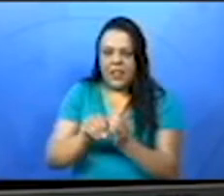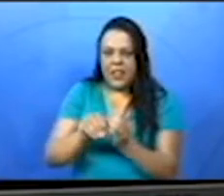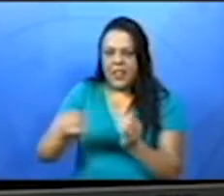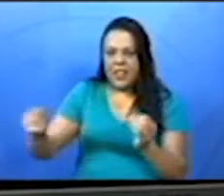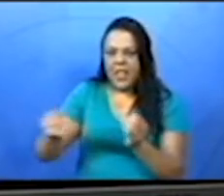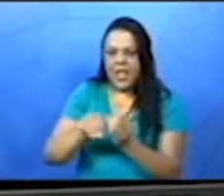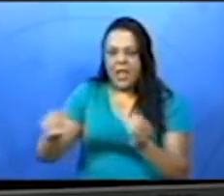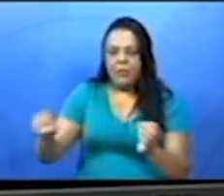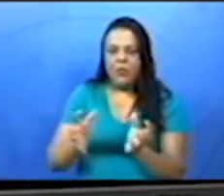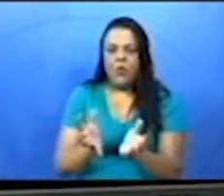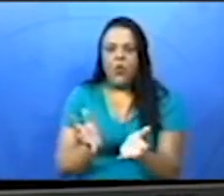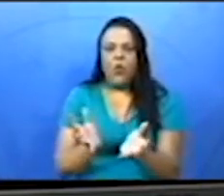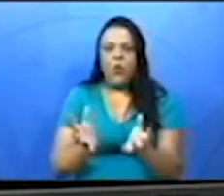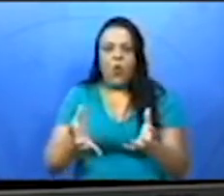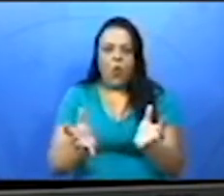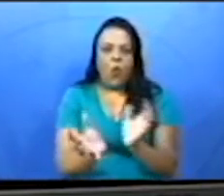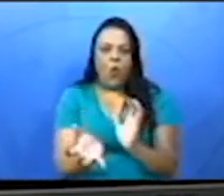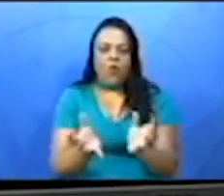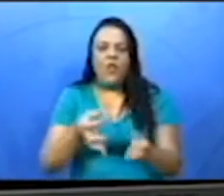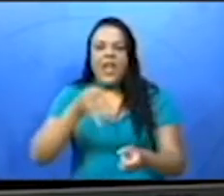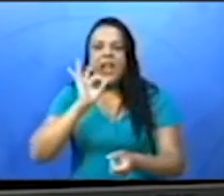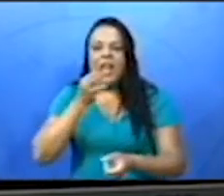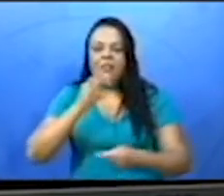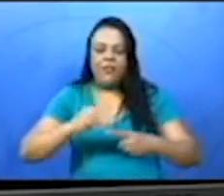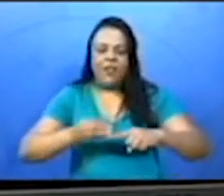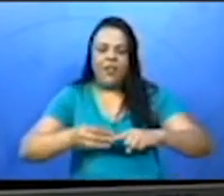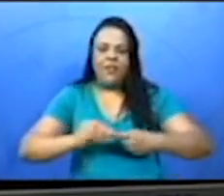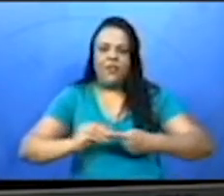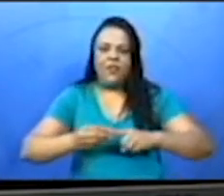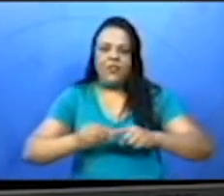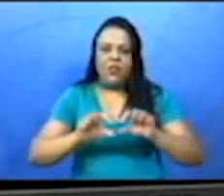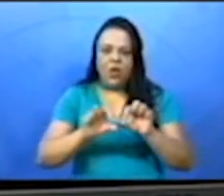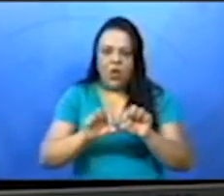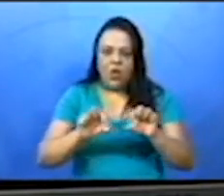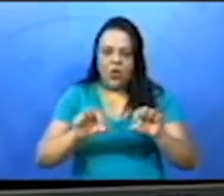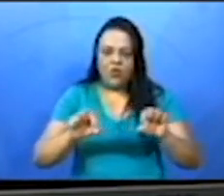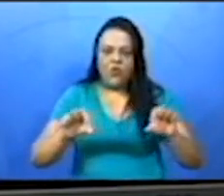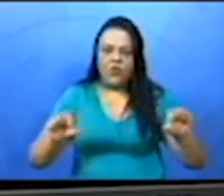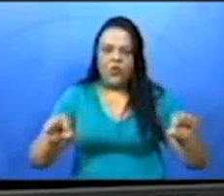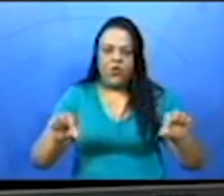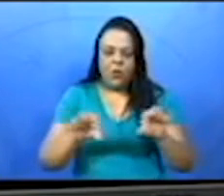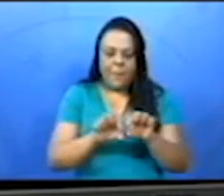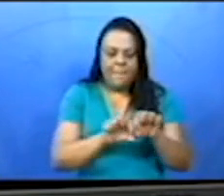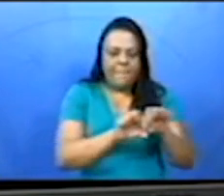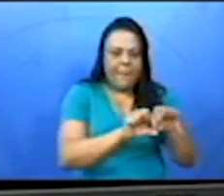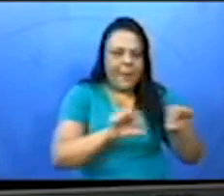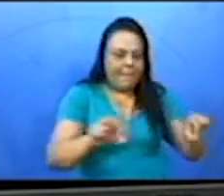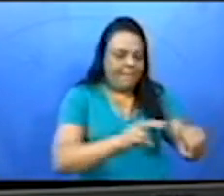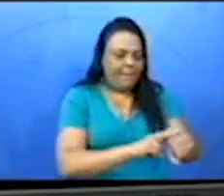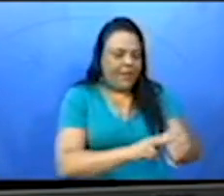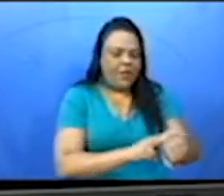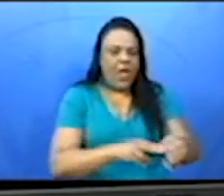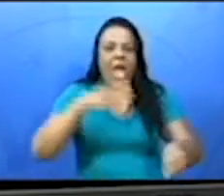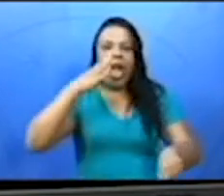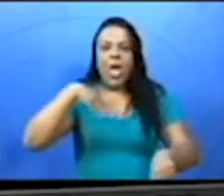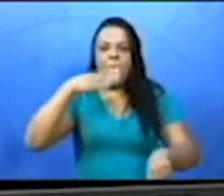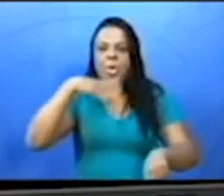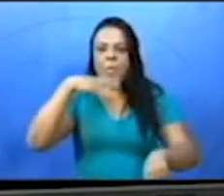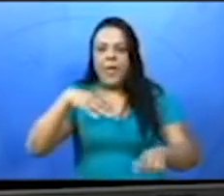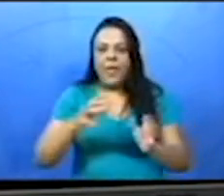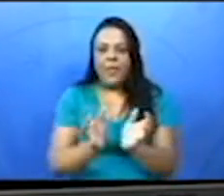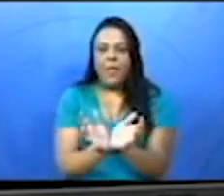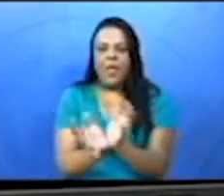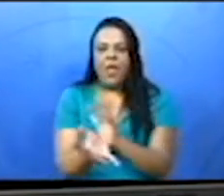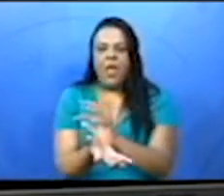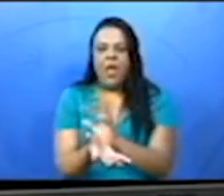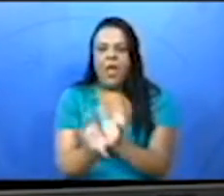café, feijão, soja, pepino, pimenta e repolho. Todas